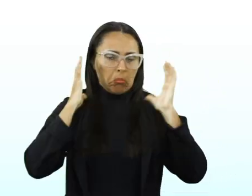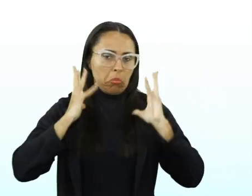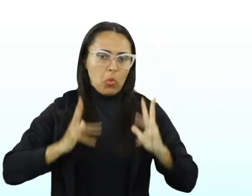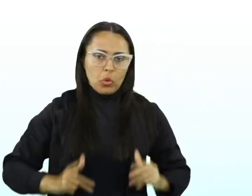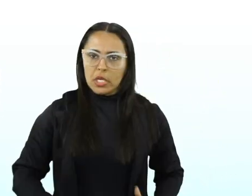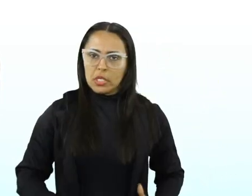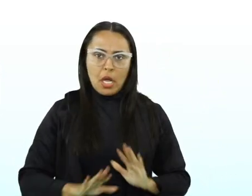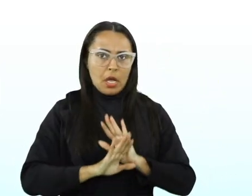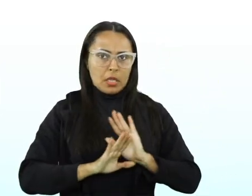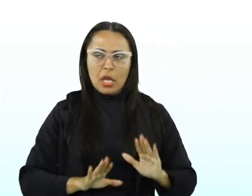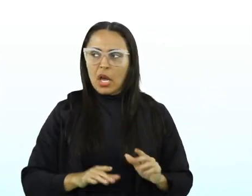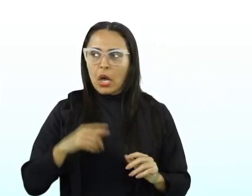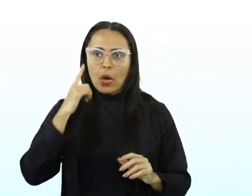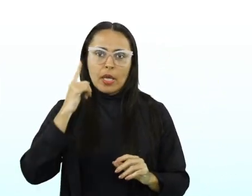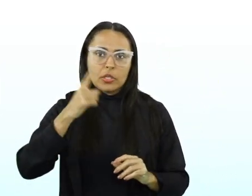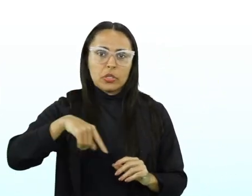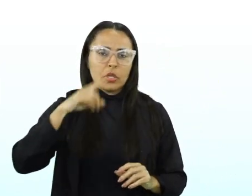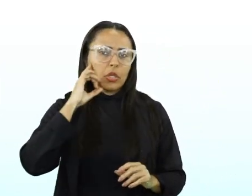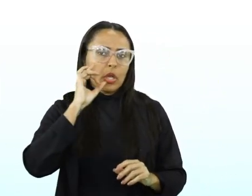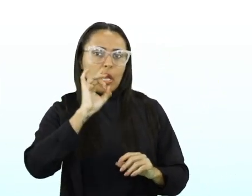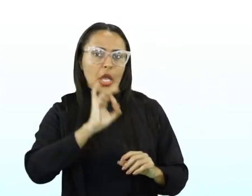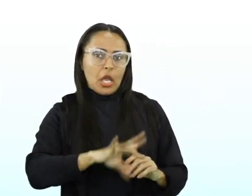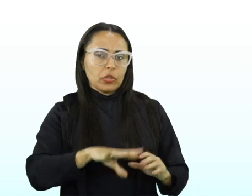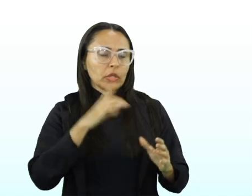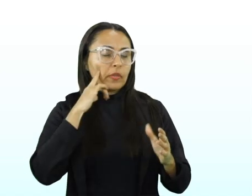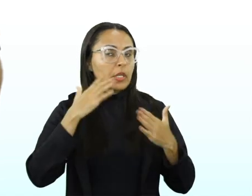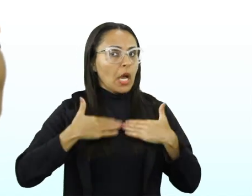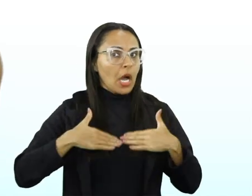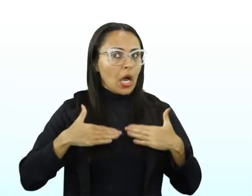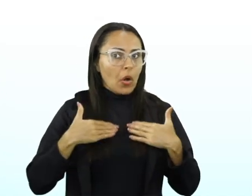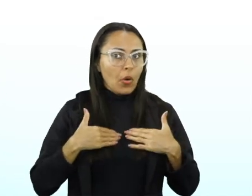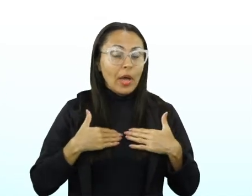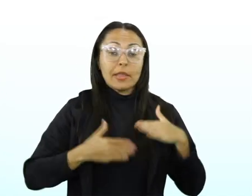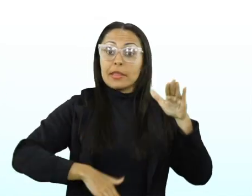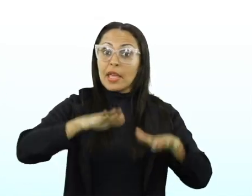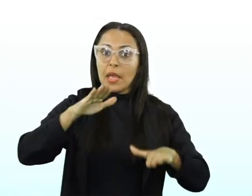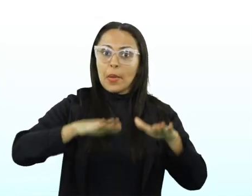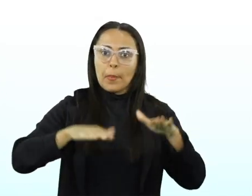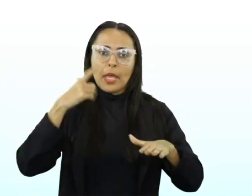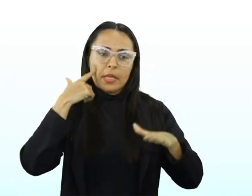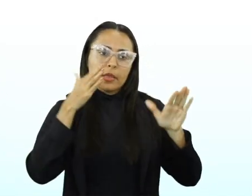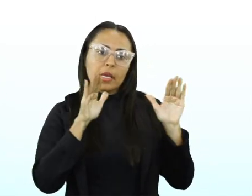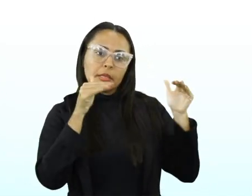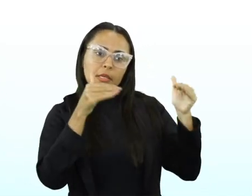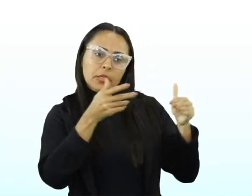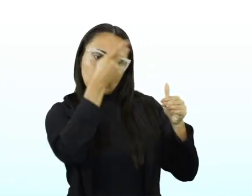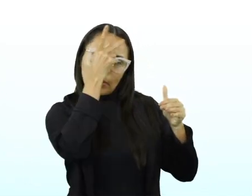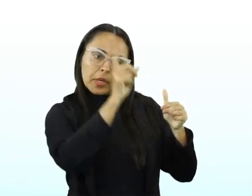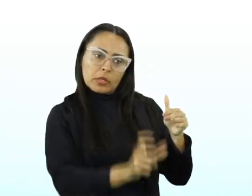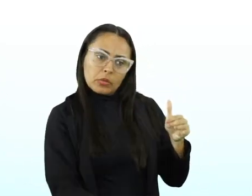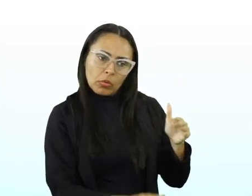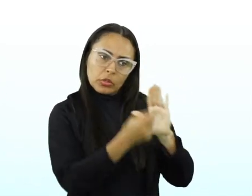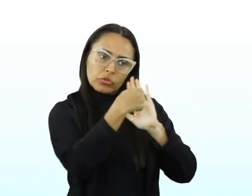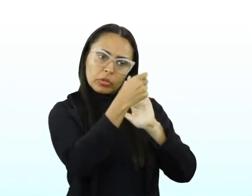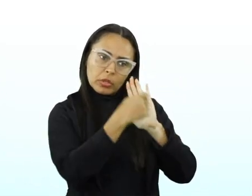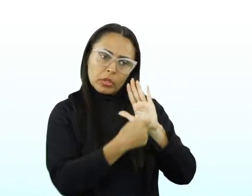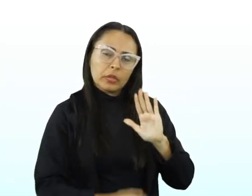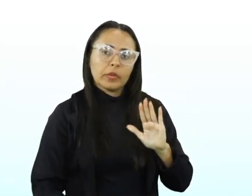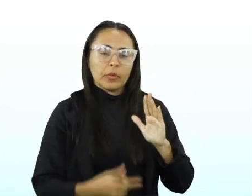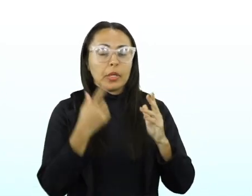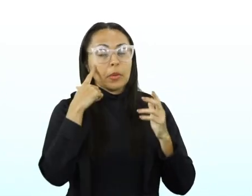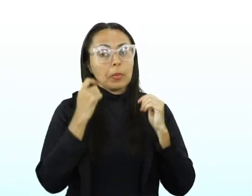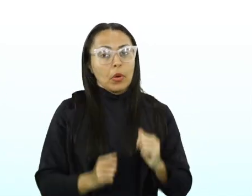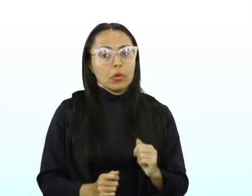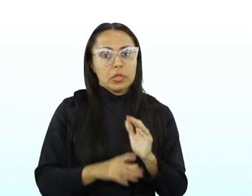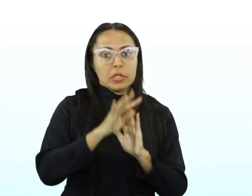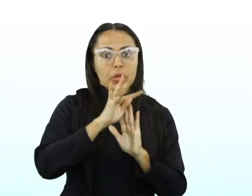narrativo. Esse texto só é descritivo. Calma. Vai depender da intenção do autor. Eu posso ter um